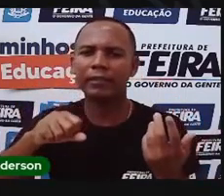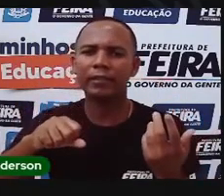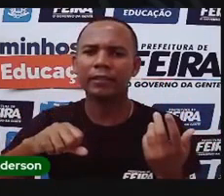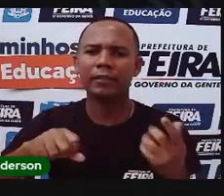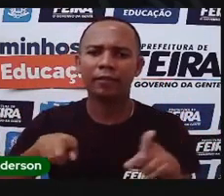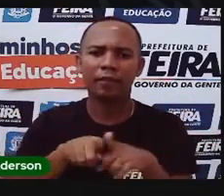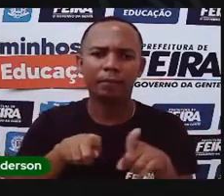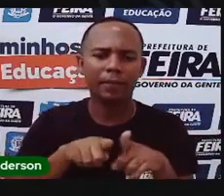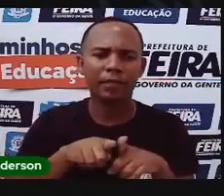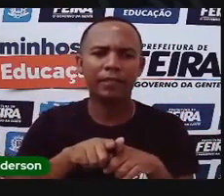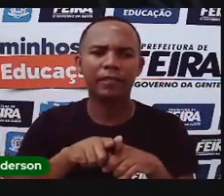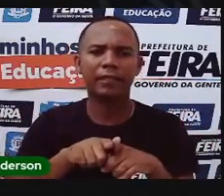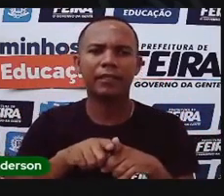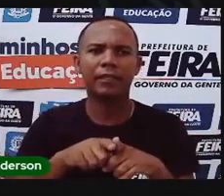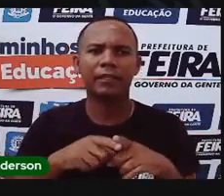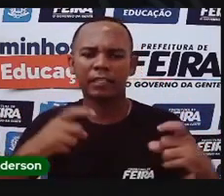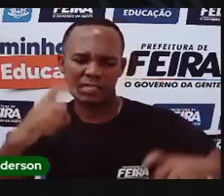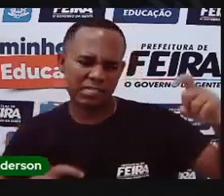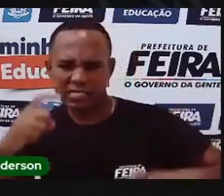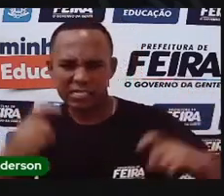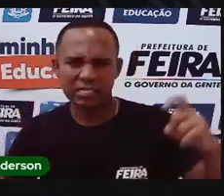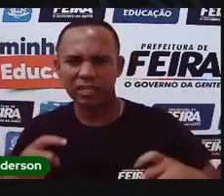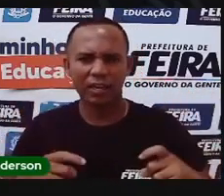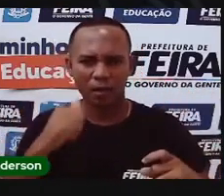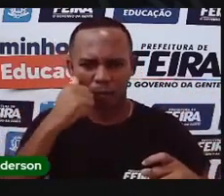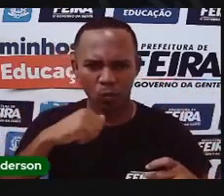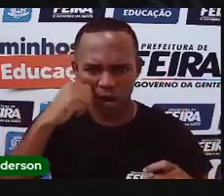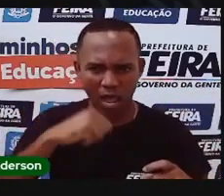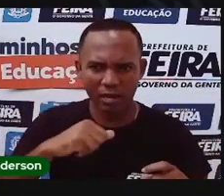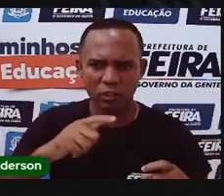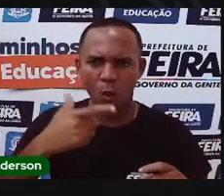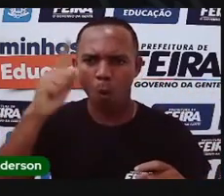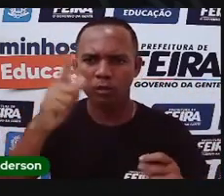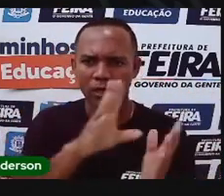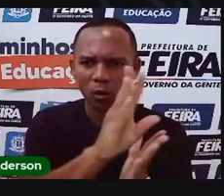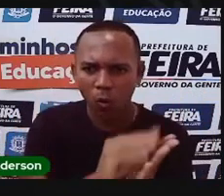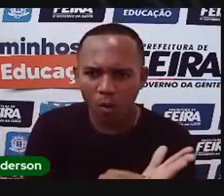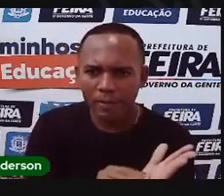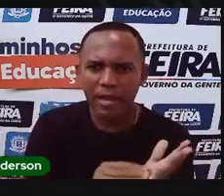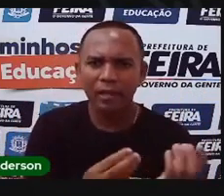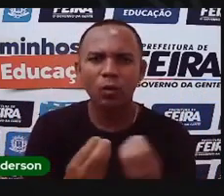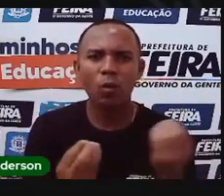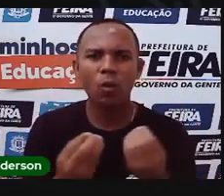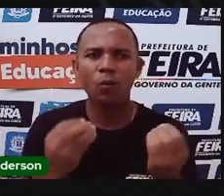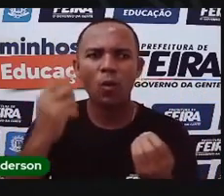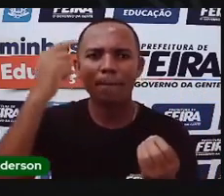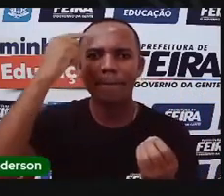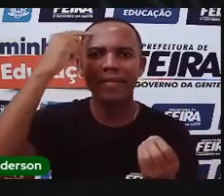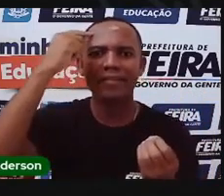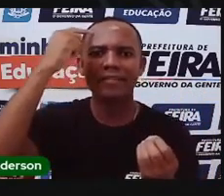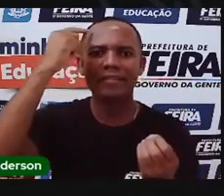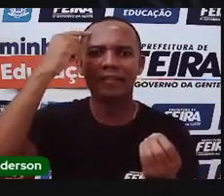depois que Maria Quitéria foi para a guerra, o que mais que aconteceu? Outras mulheres foram? As mulheres desistiram? Vamos pensar sobre isso aí?